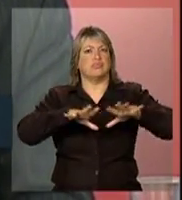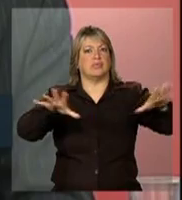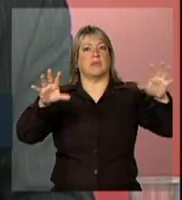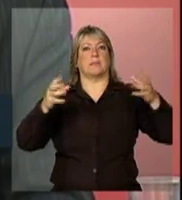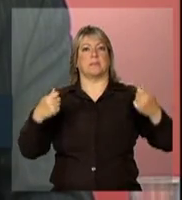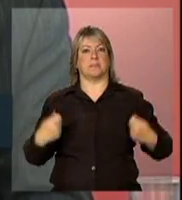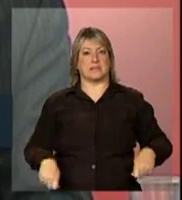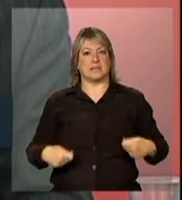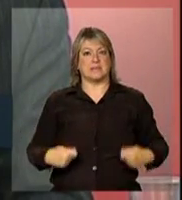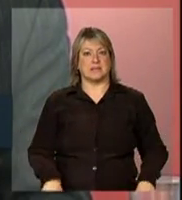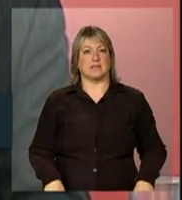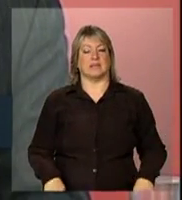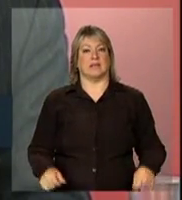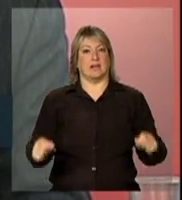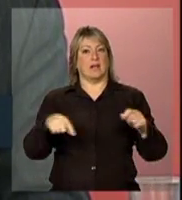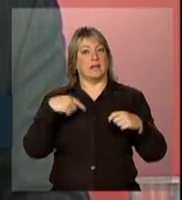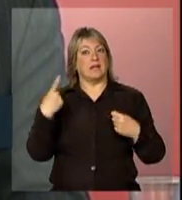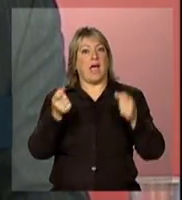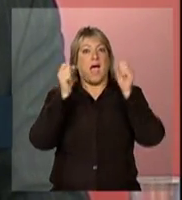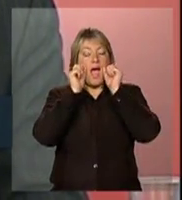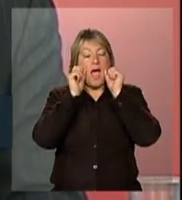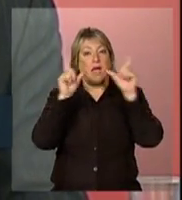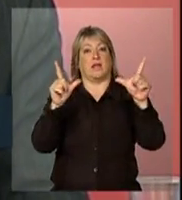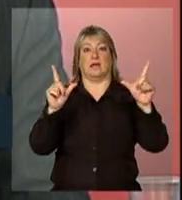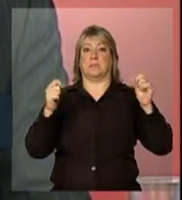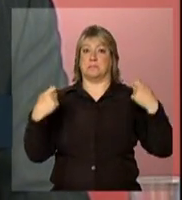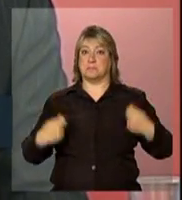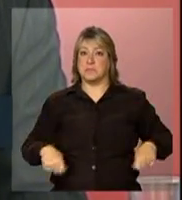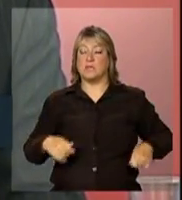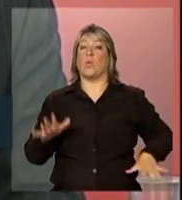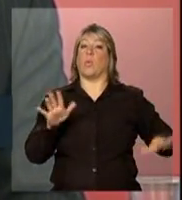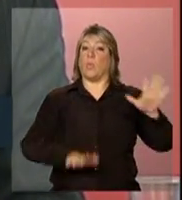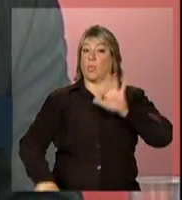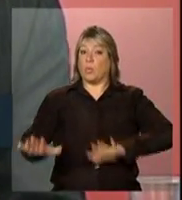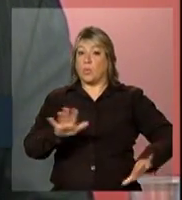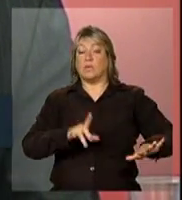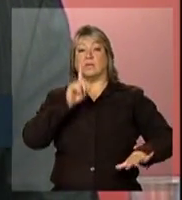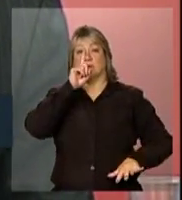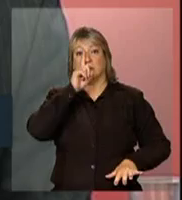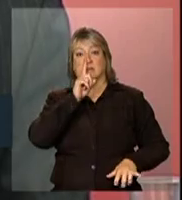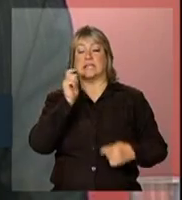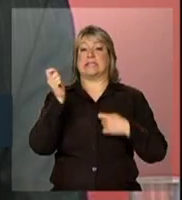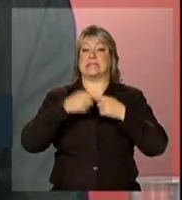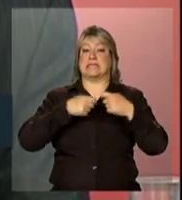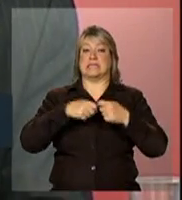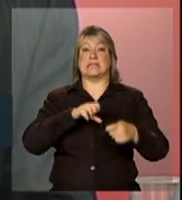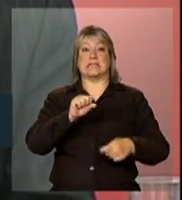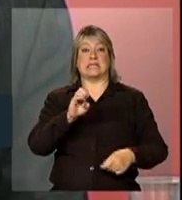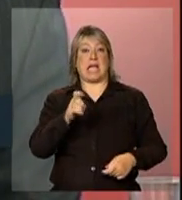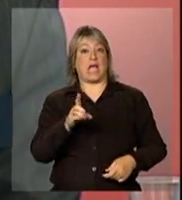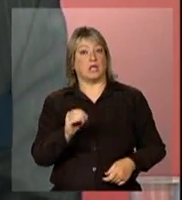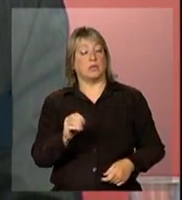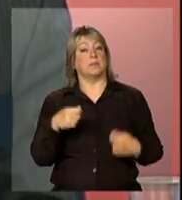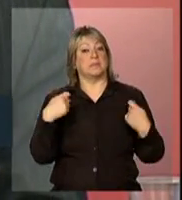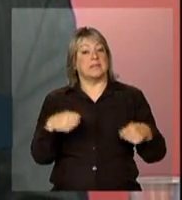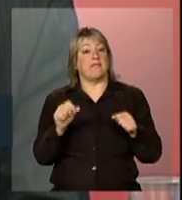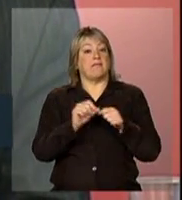é despertar uma atitude nesse público sobre a prevenção, sobre o sexo seguro, sobre a prevenção.